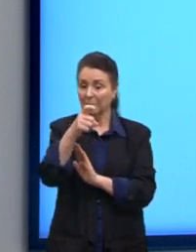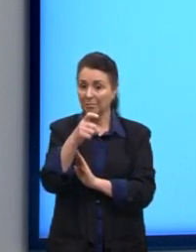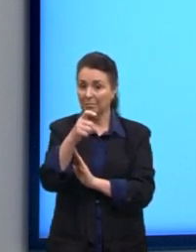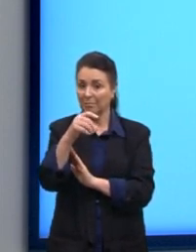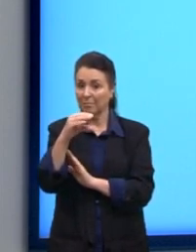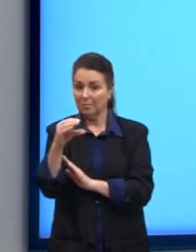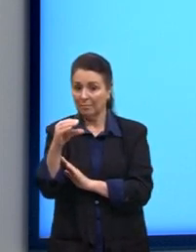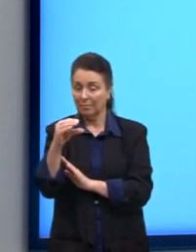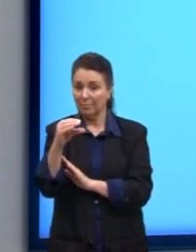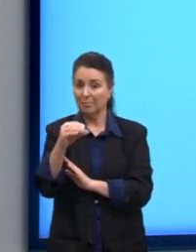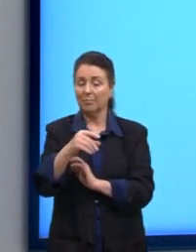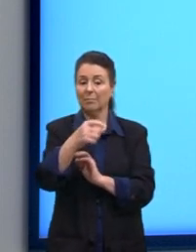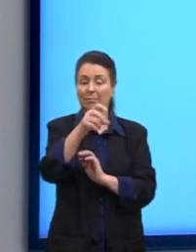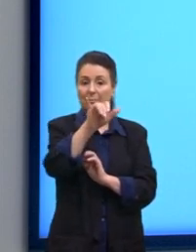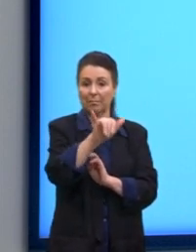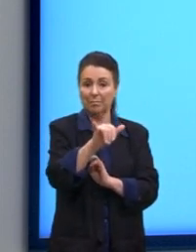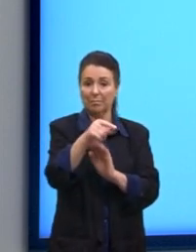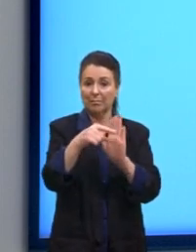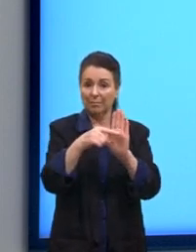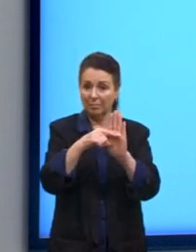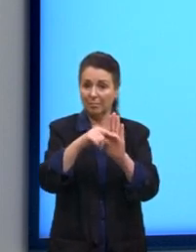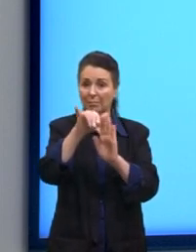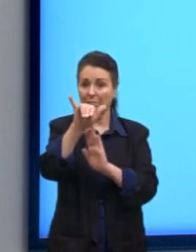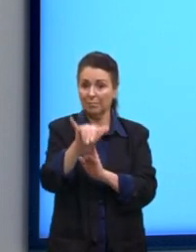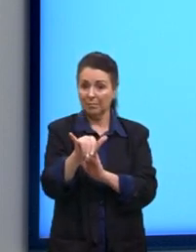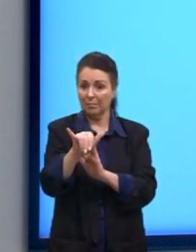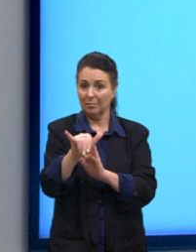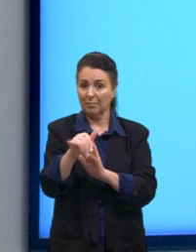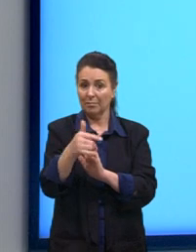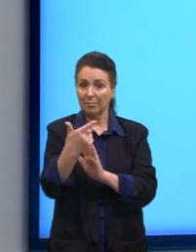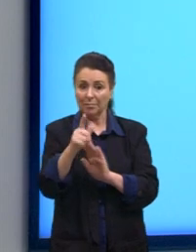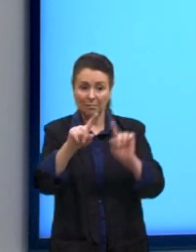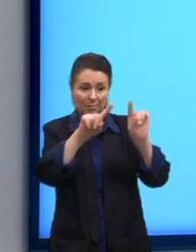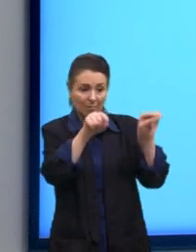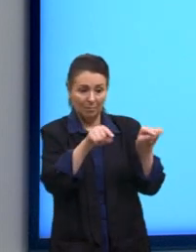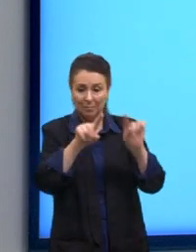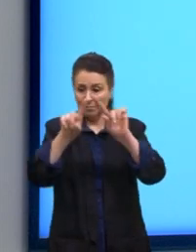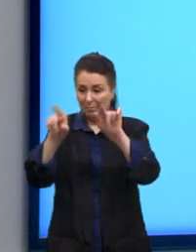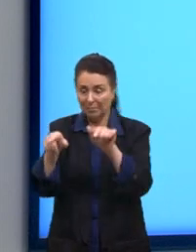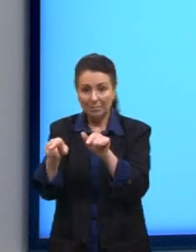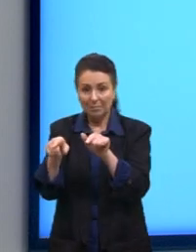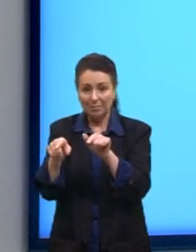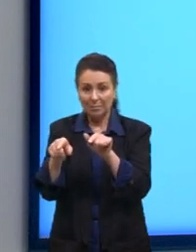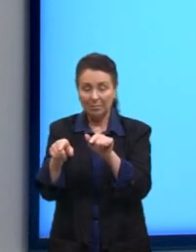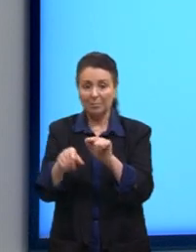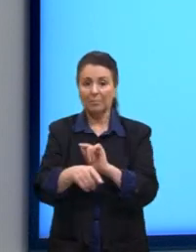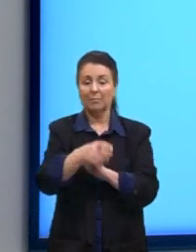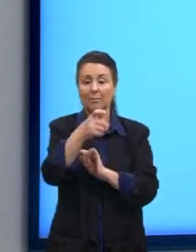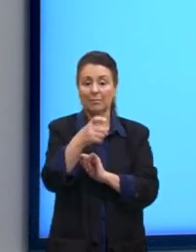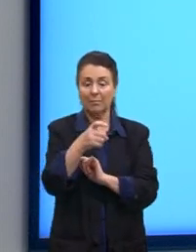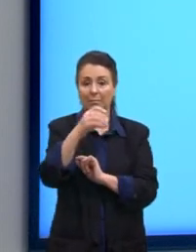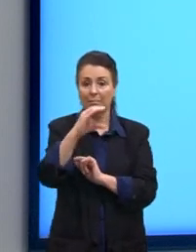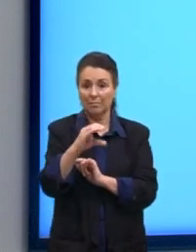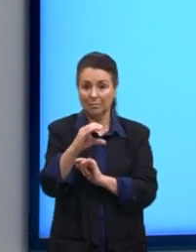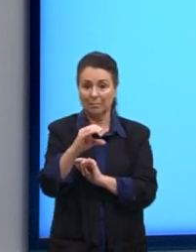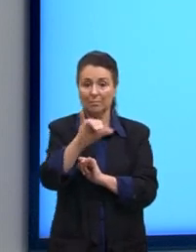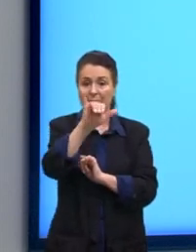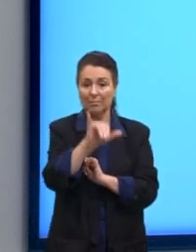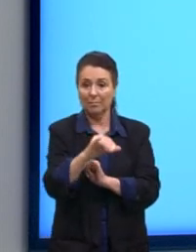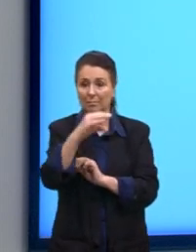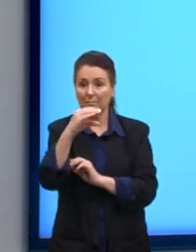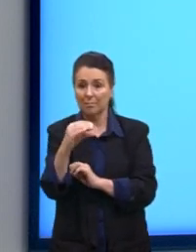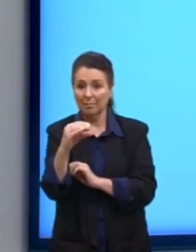menos o yc, não tem parênteses. A gente pode, então, dizer que o xc e o yc,